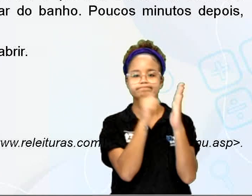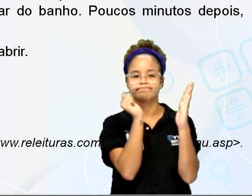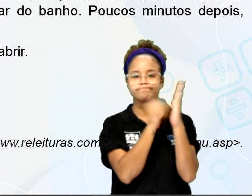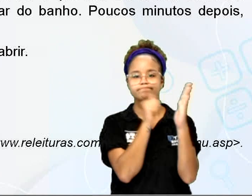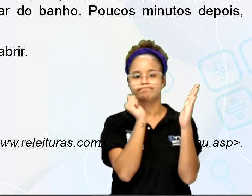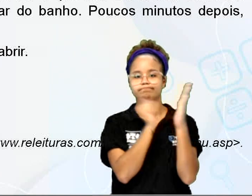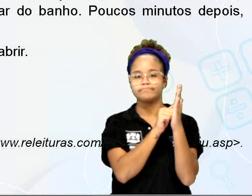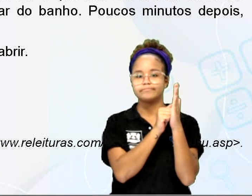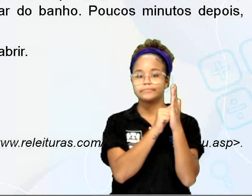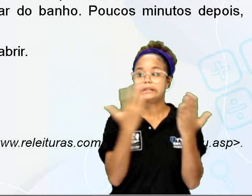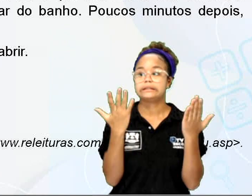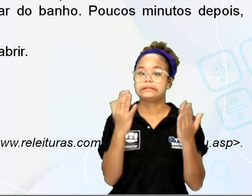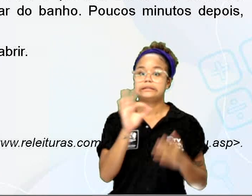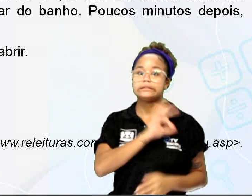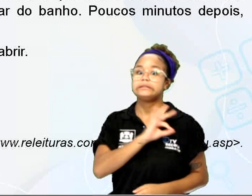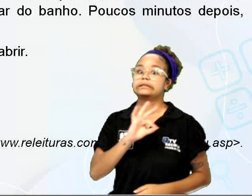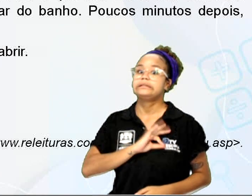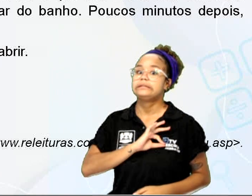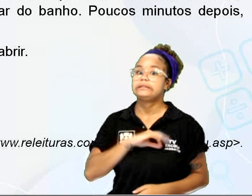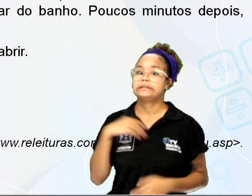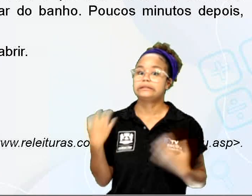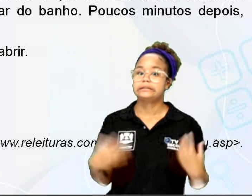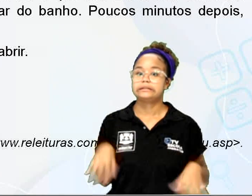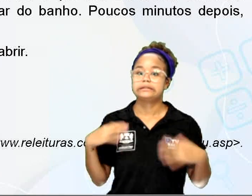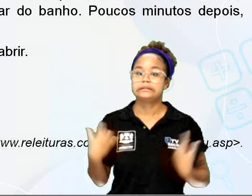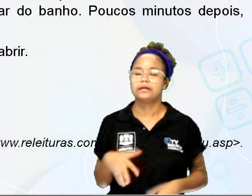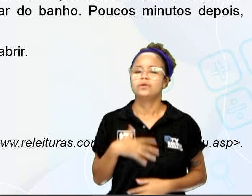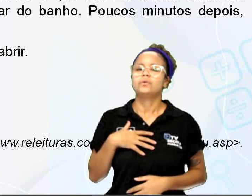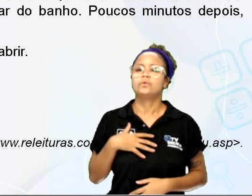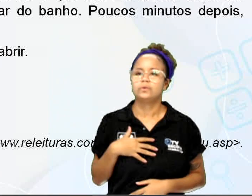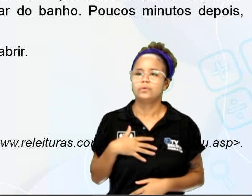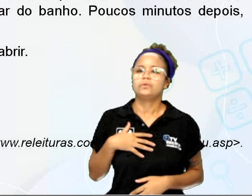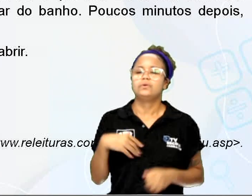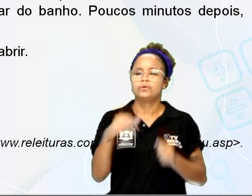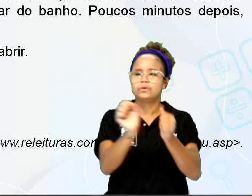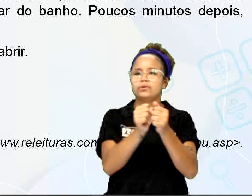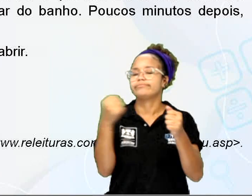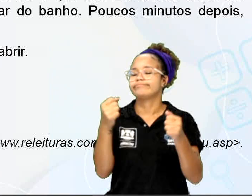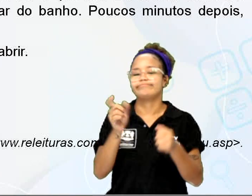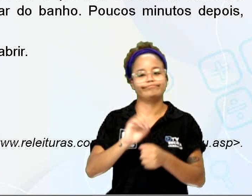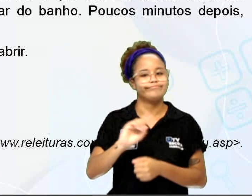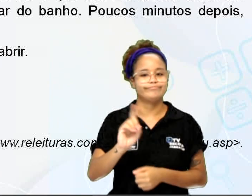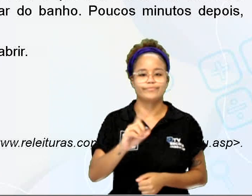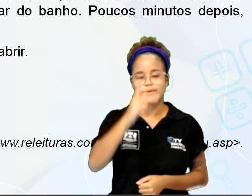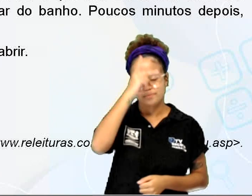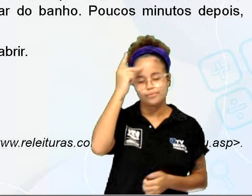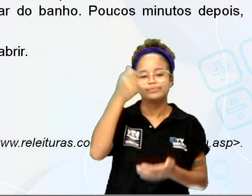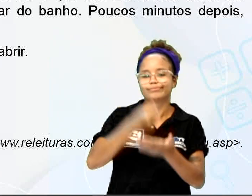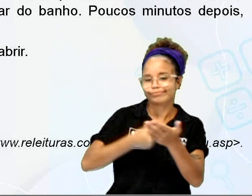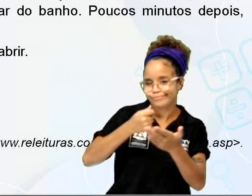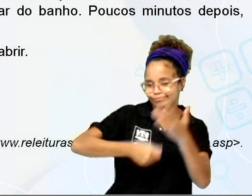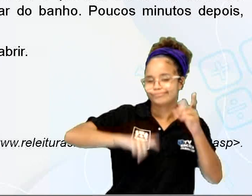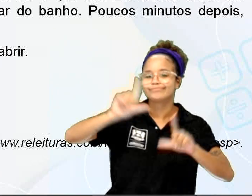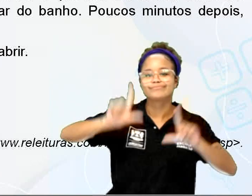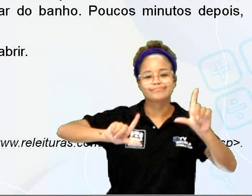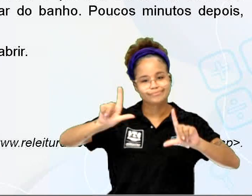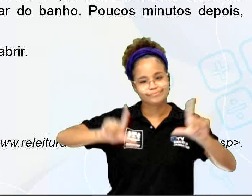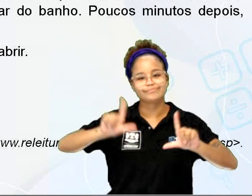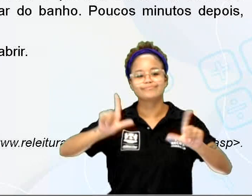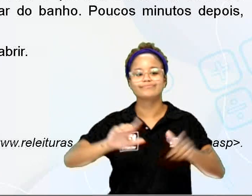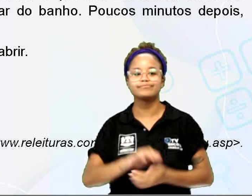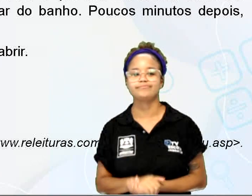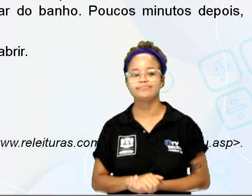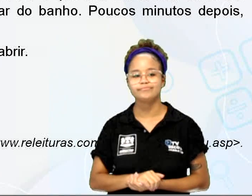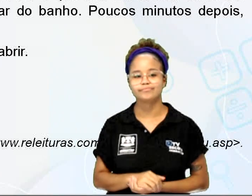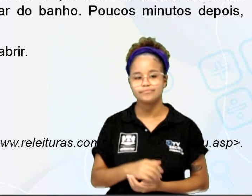deve ser a polícia, disse ele, ainda ofegante, indo abrir. Não era, era o cobrador da televisão, Fernando